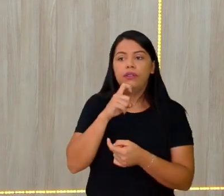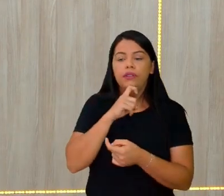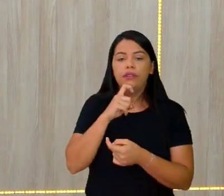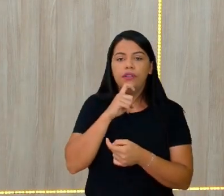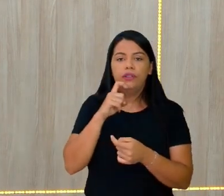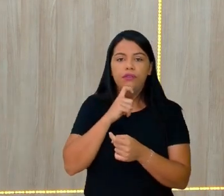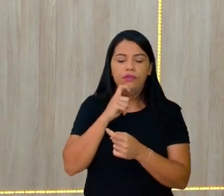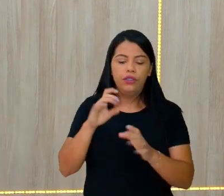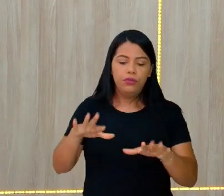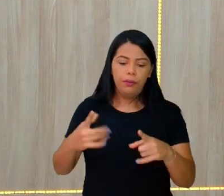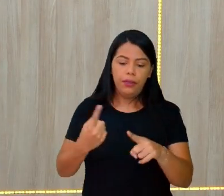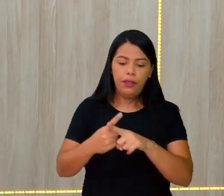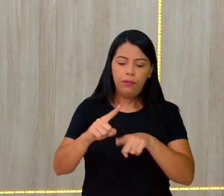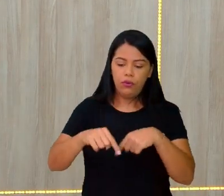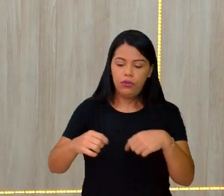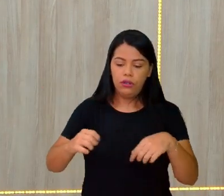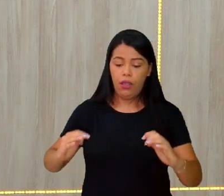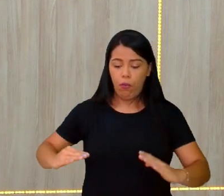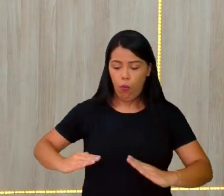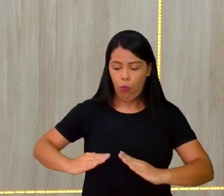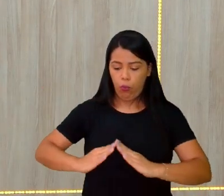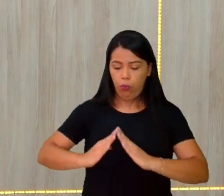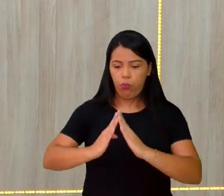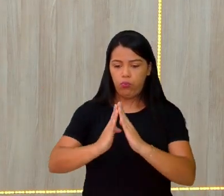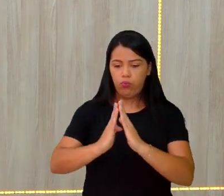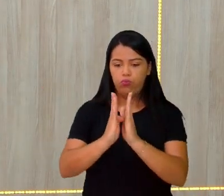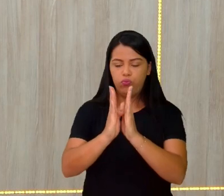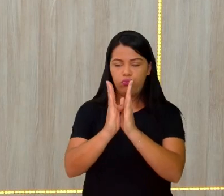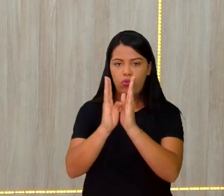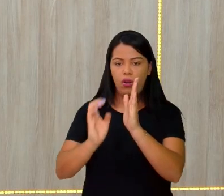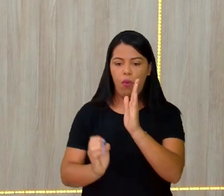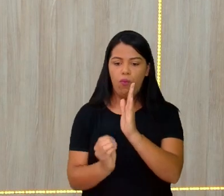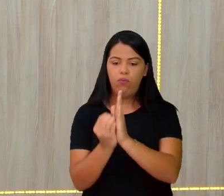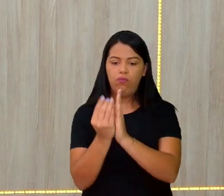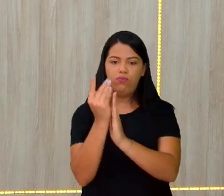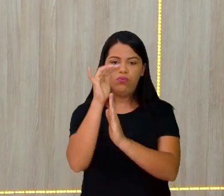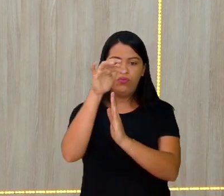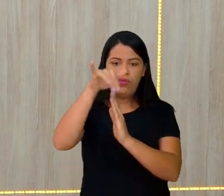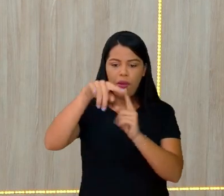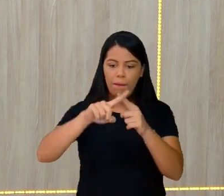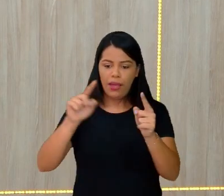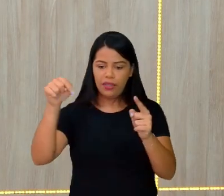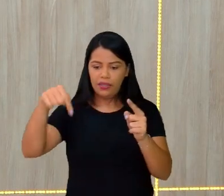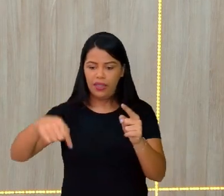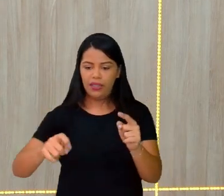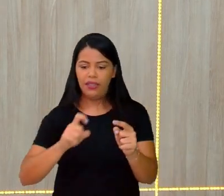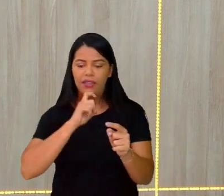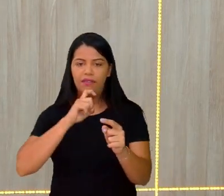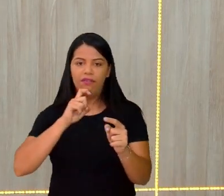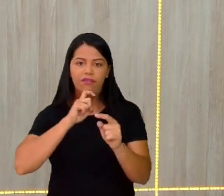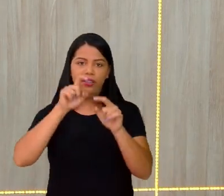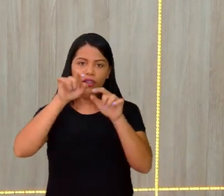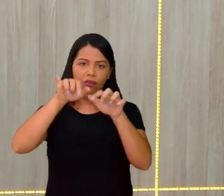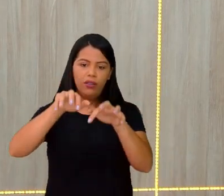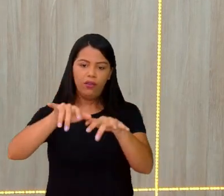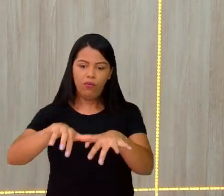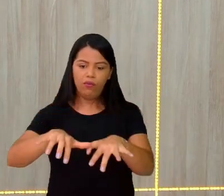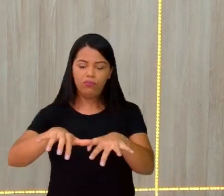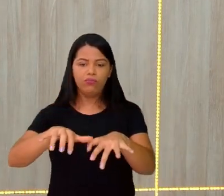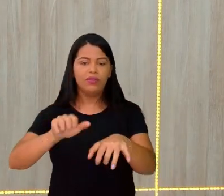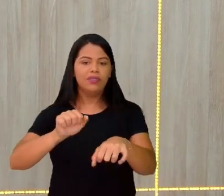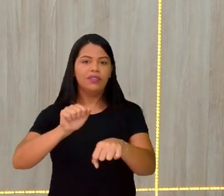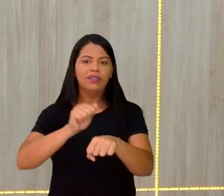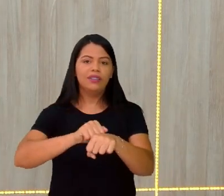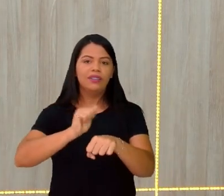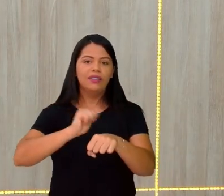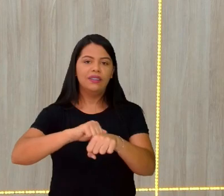território, surgiu um novo lugar. Os principais agentes exógenos agora, os que atuam de uma